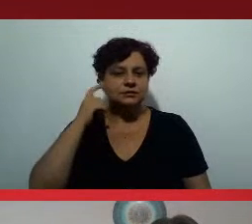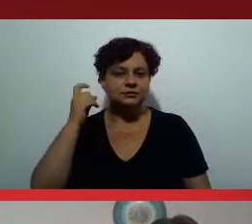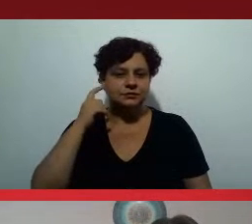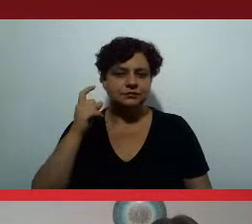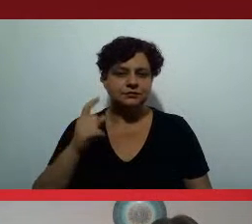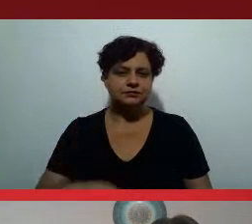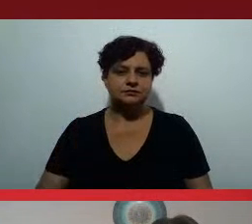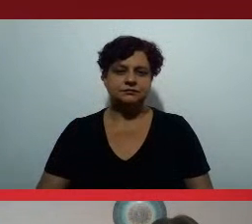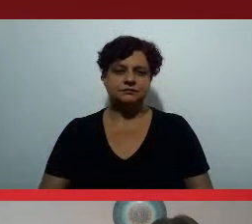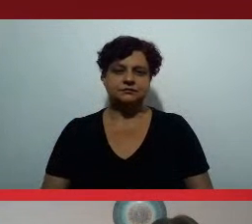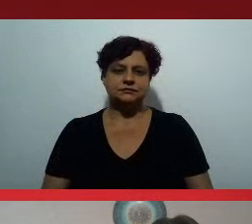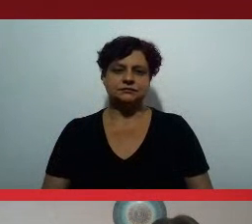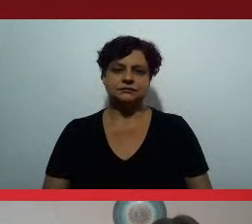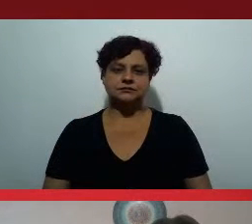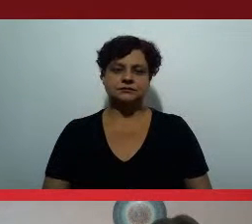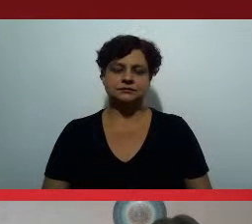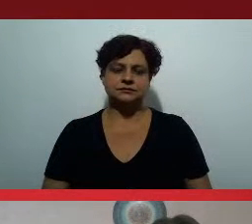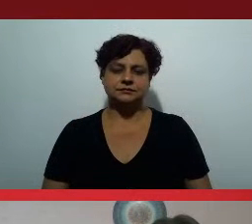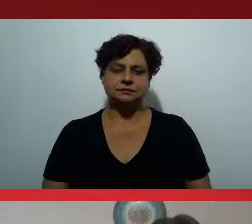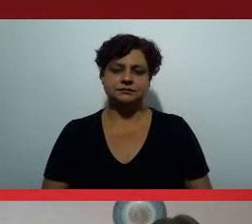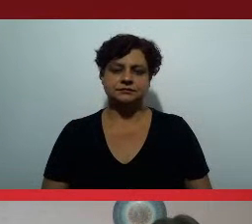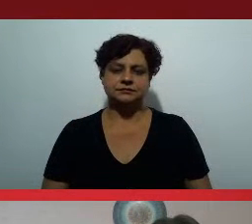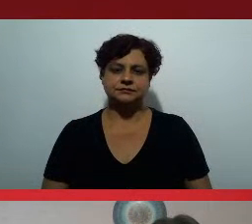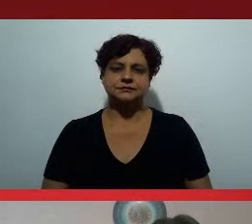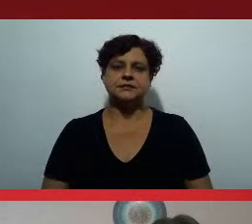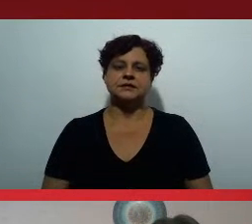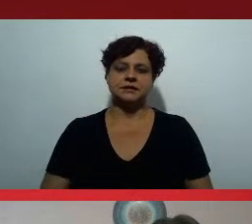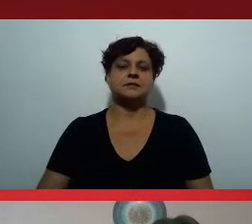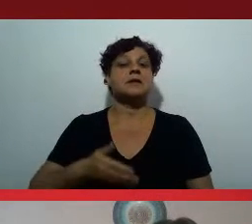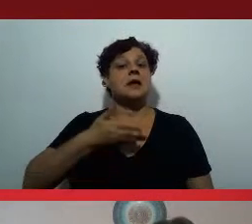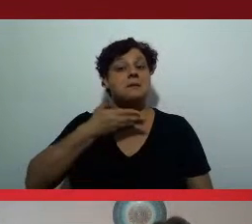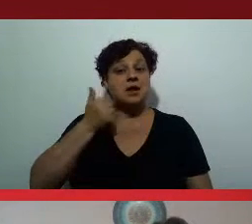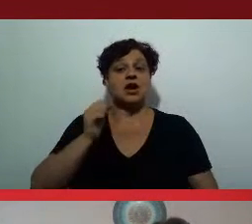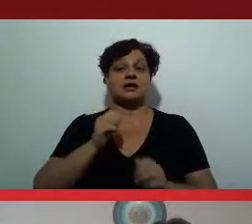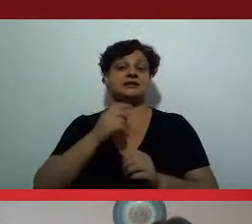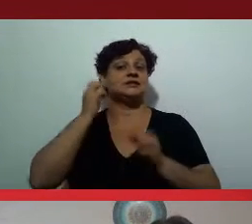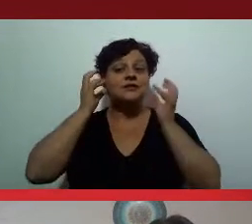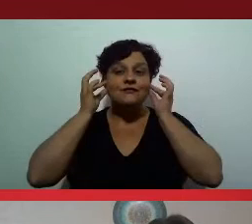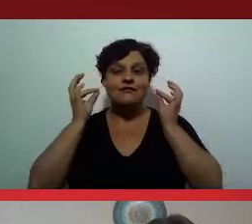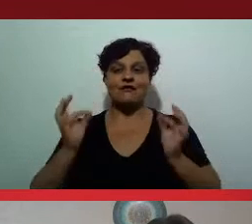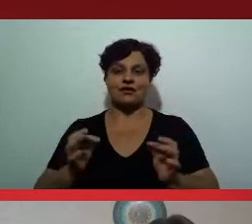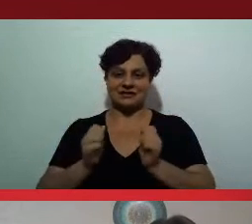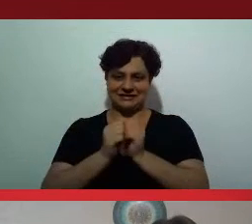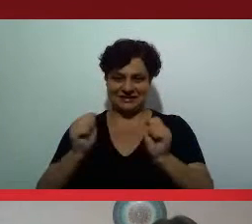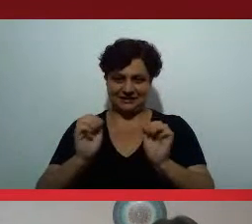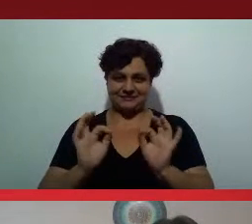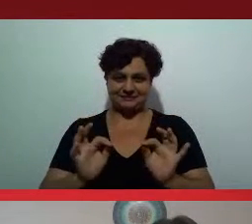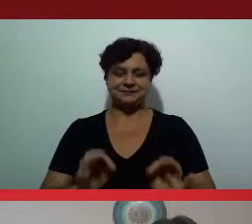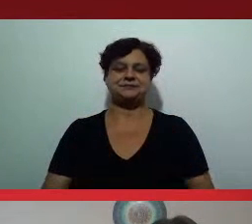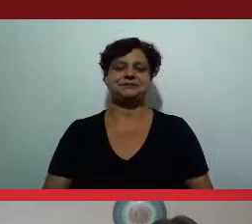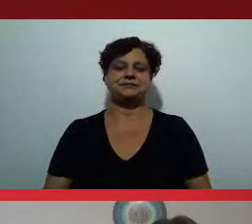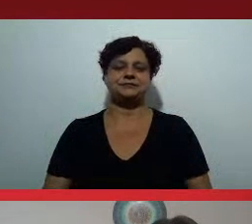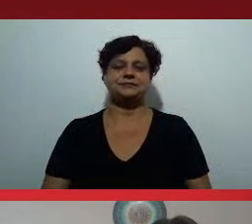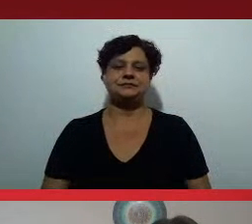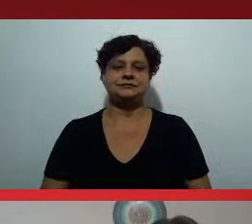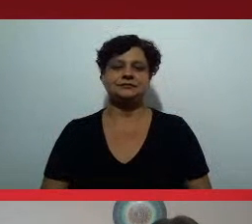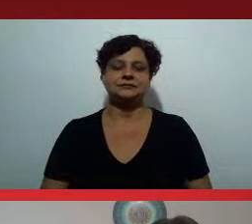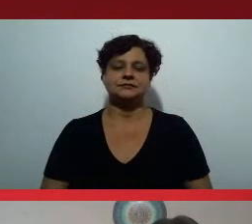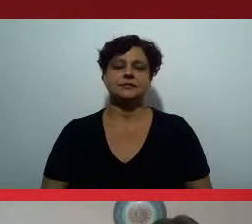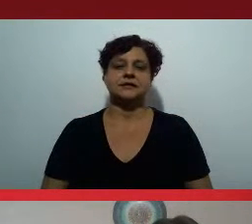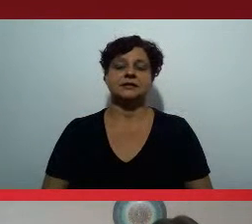Tá, então acho melhor ir sem o fone. Sim, eu quero retomar